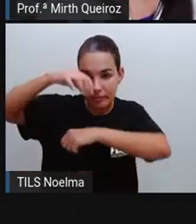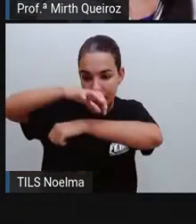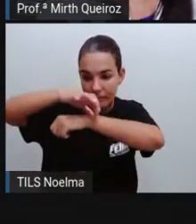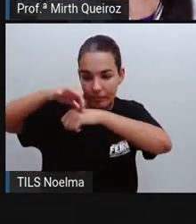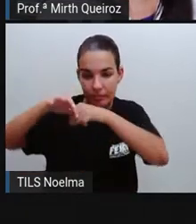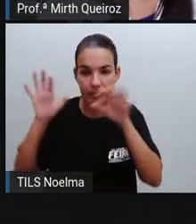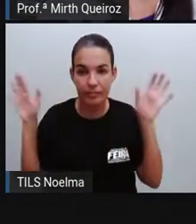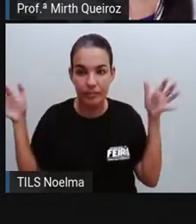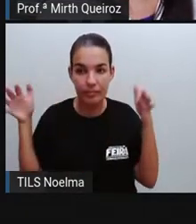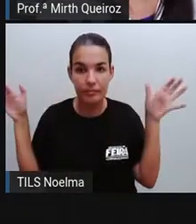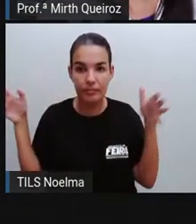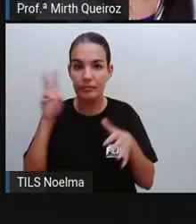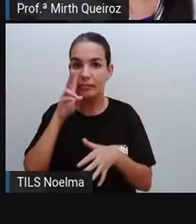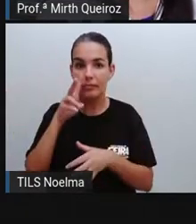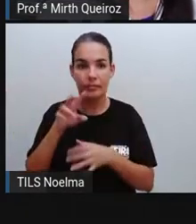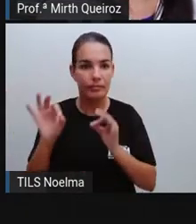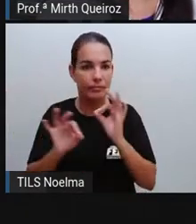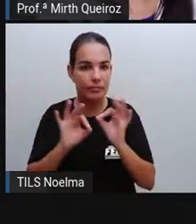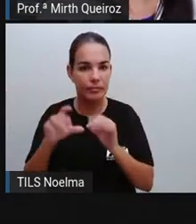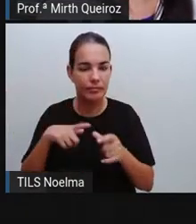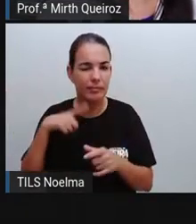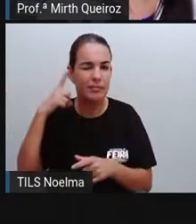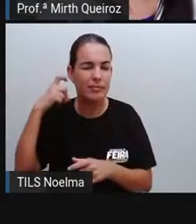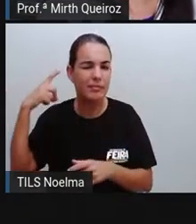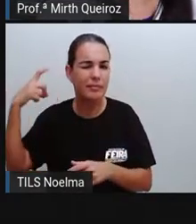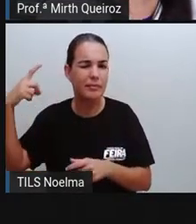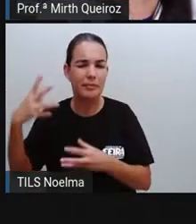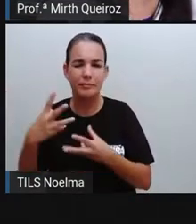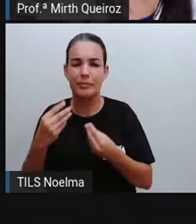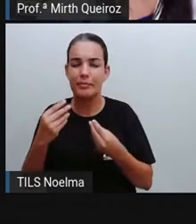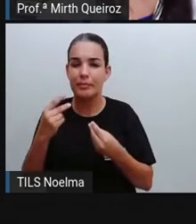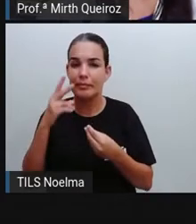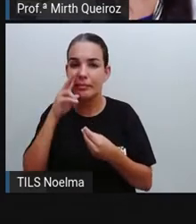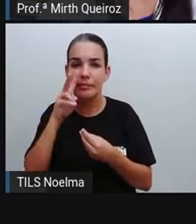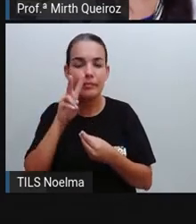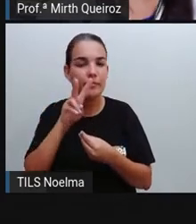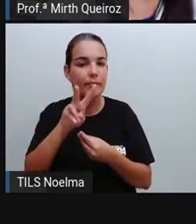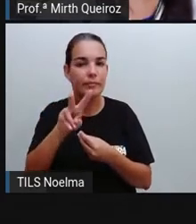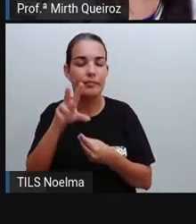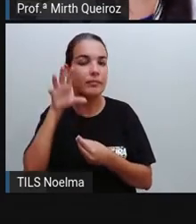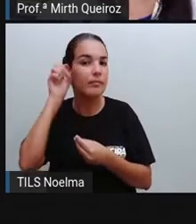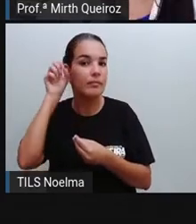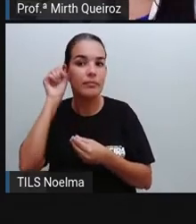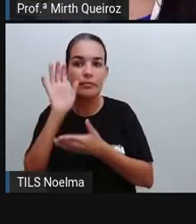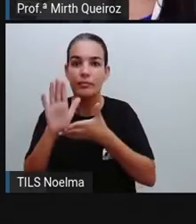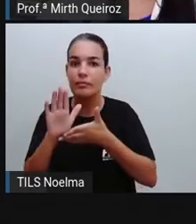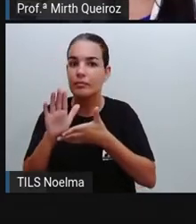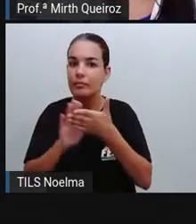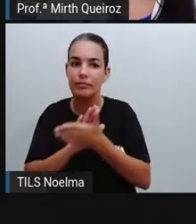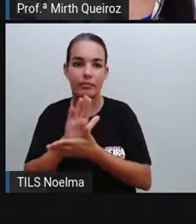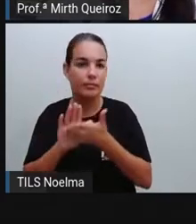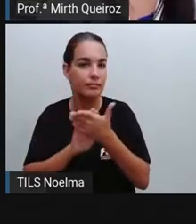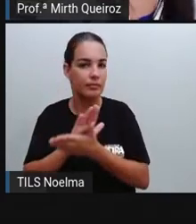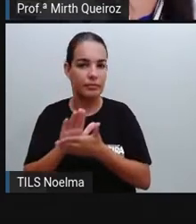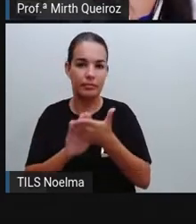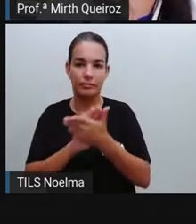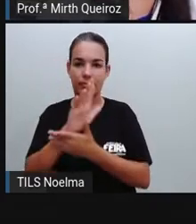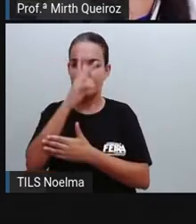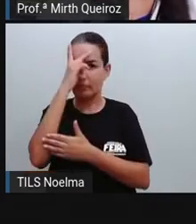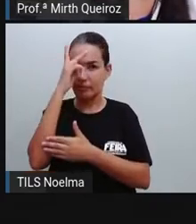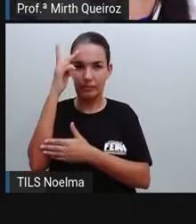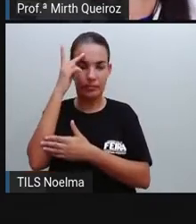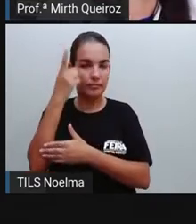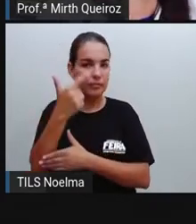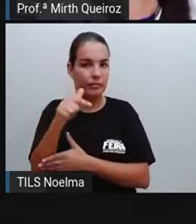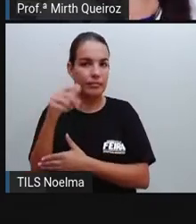translúcidas e o ruído que produzem é praticamente inaudível ao ser humano. Ou seja, o ser